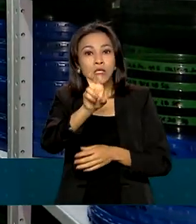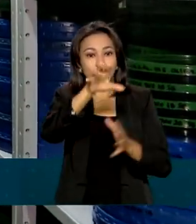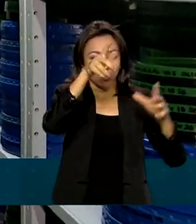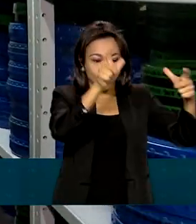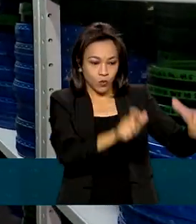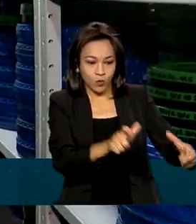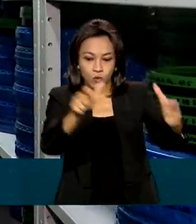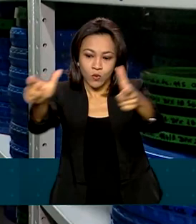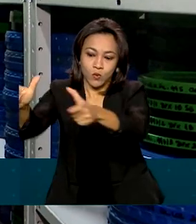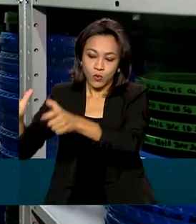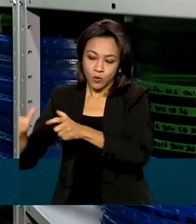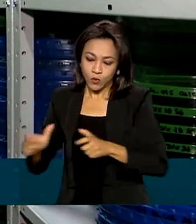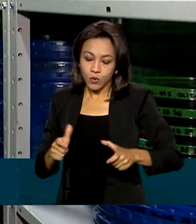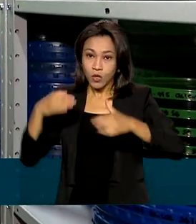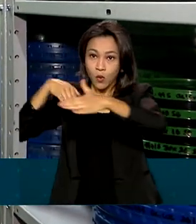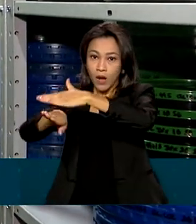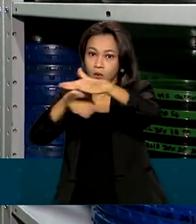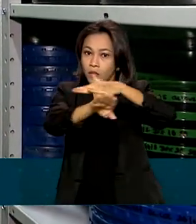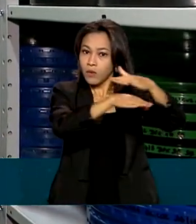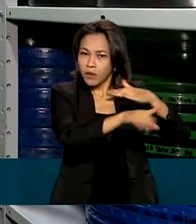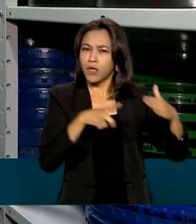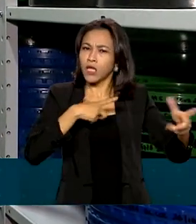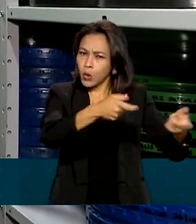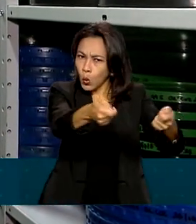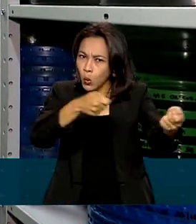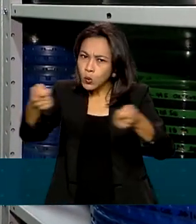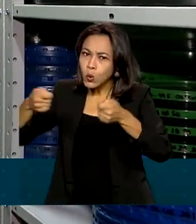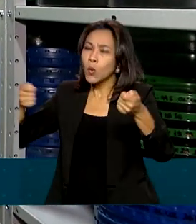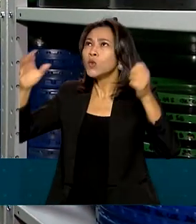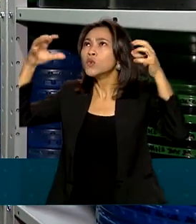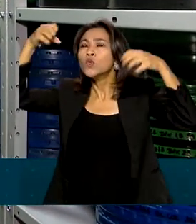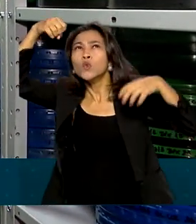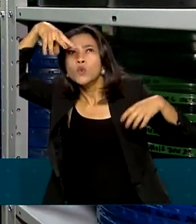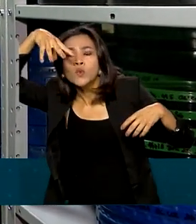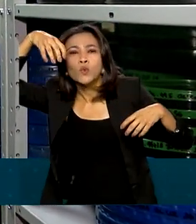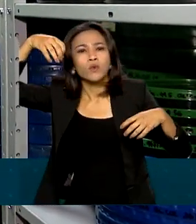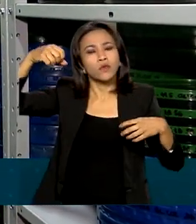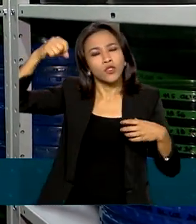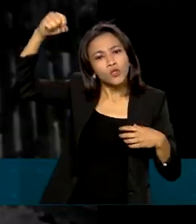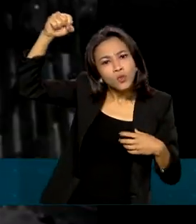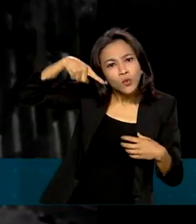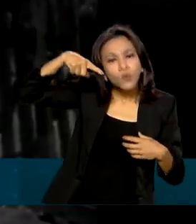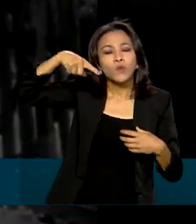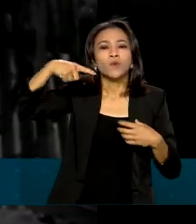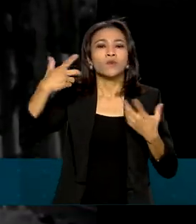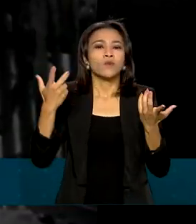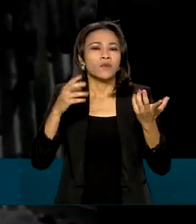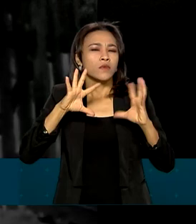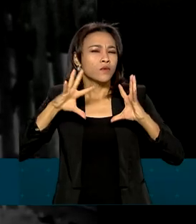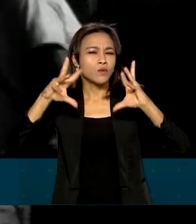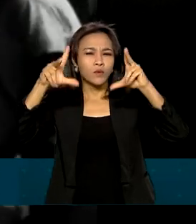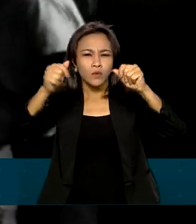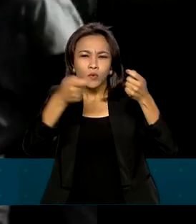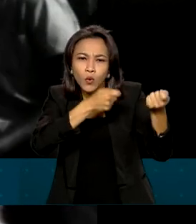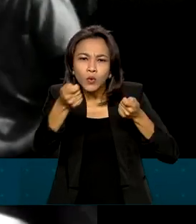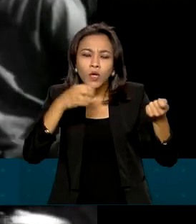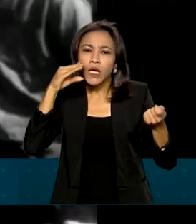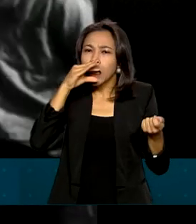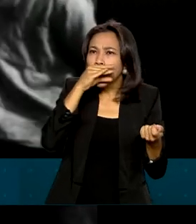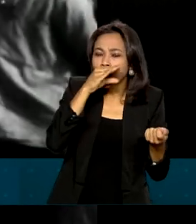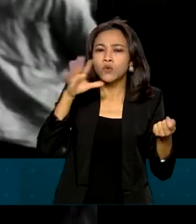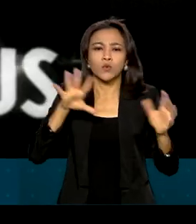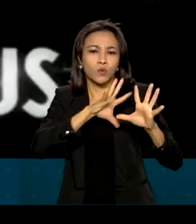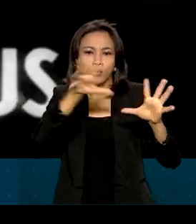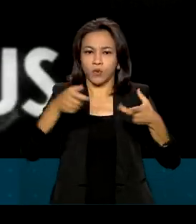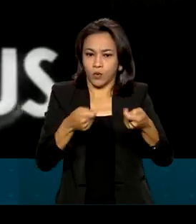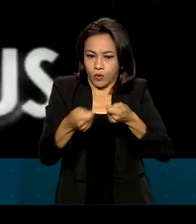como este aqui, que tem rígidos controles de umidade, luz e temperatura. Entre os destaques da sessão estão